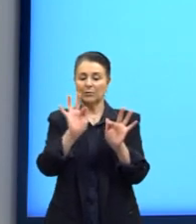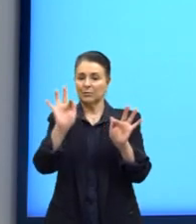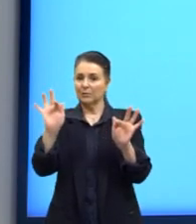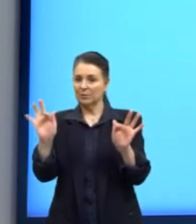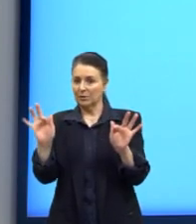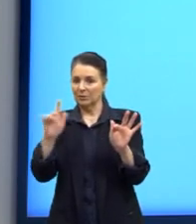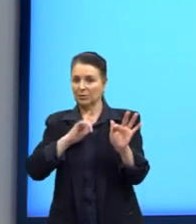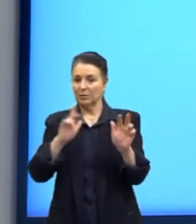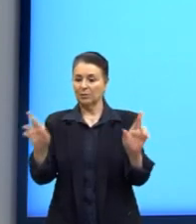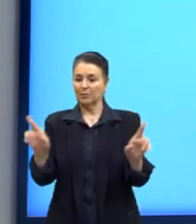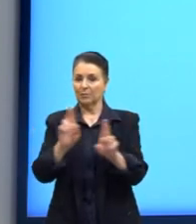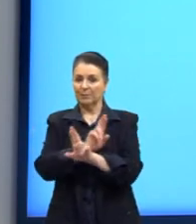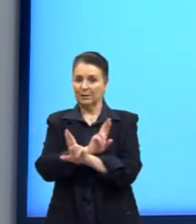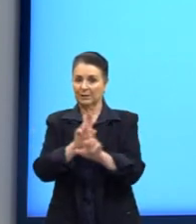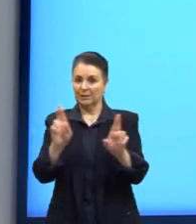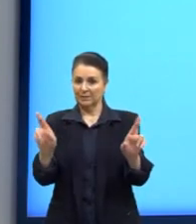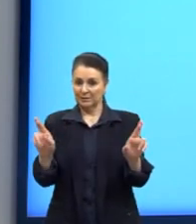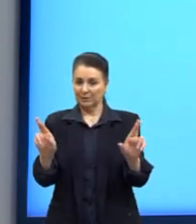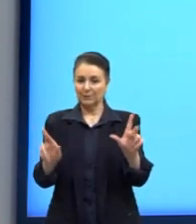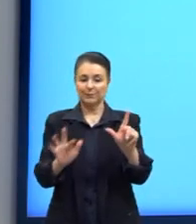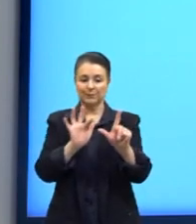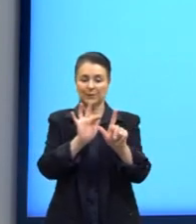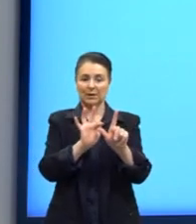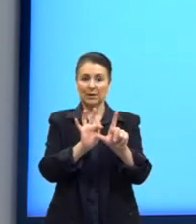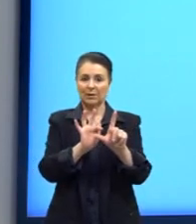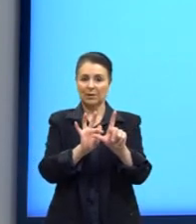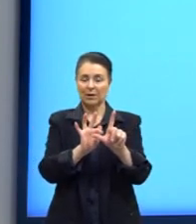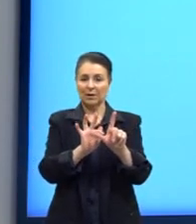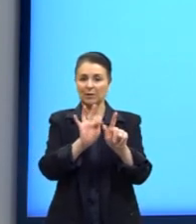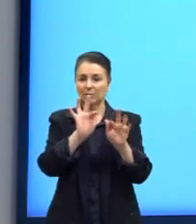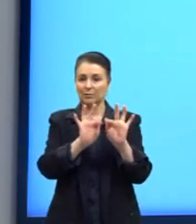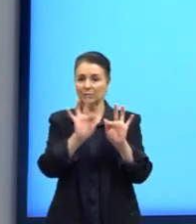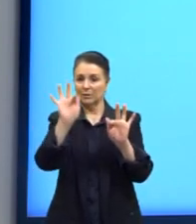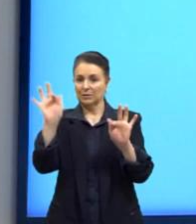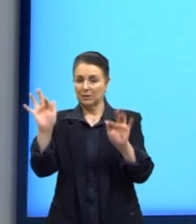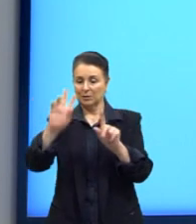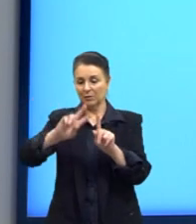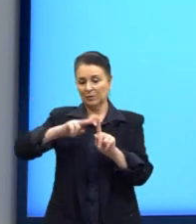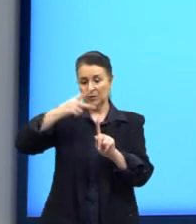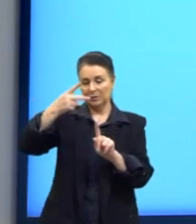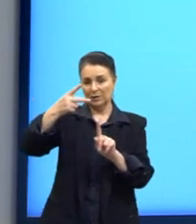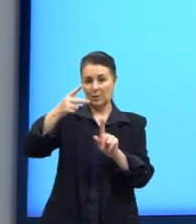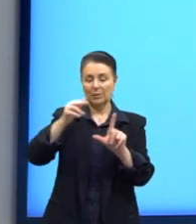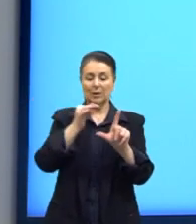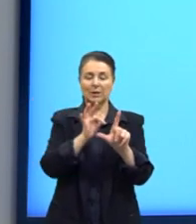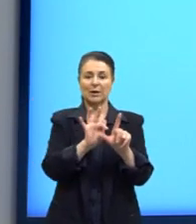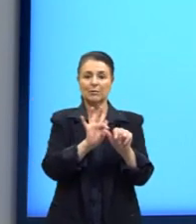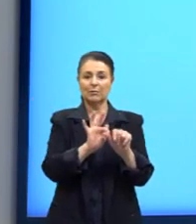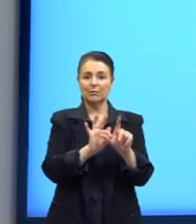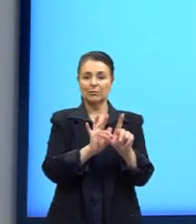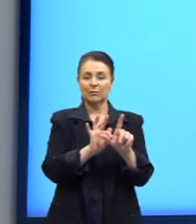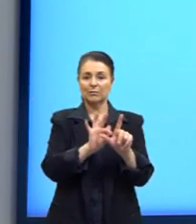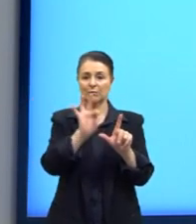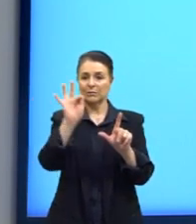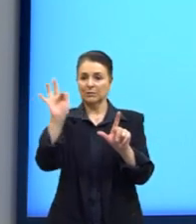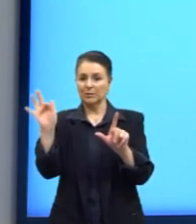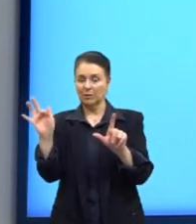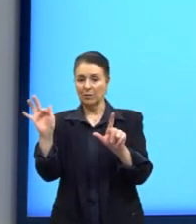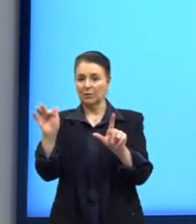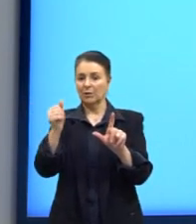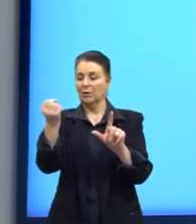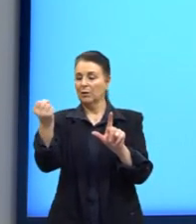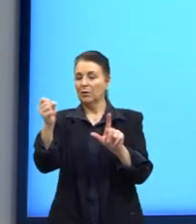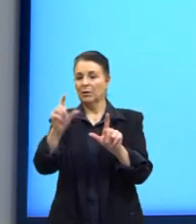nós temos uma relação aí entre a função exponencial e a função logarítmica. Elas são conhecidas